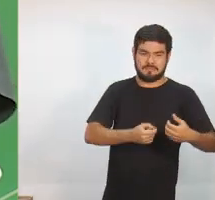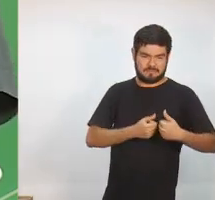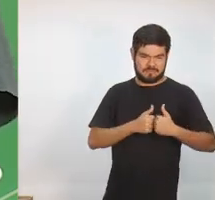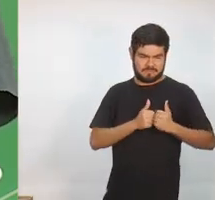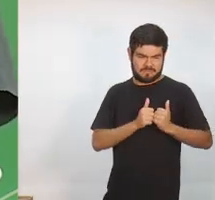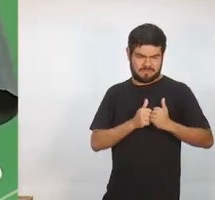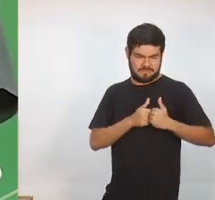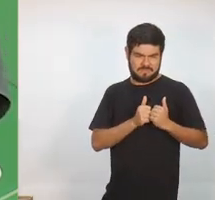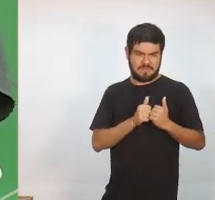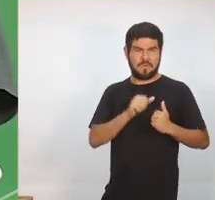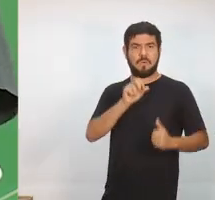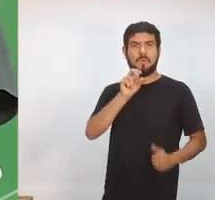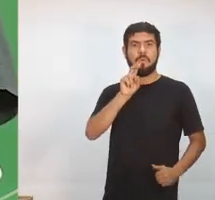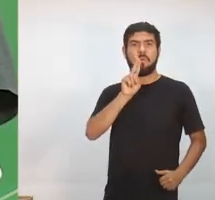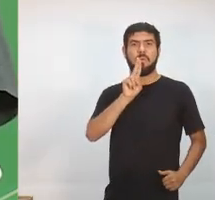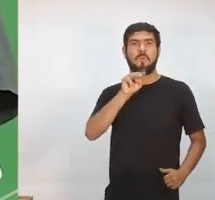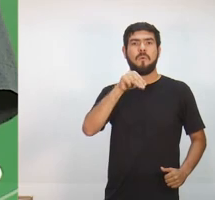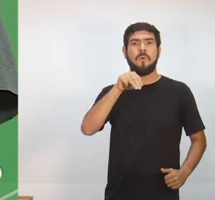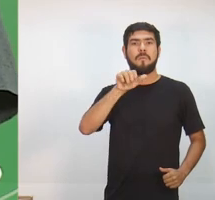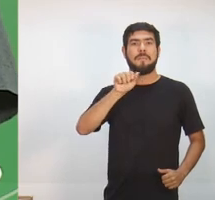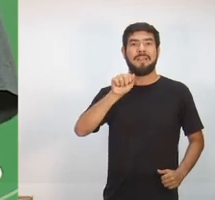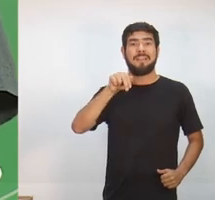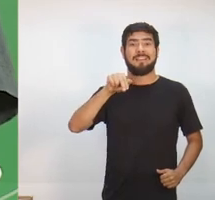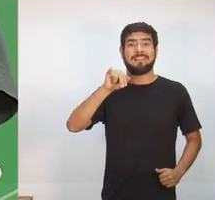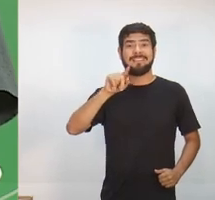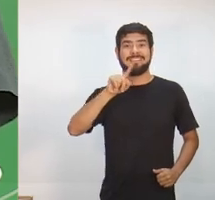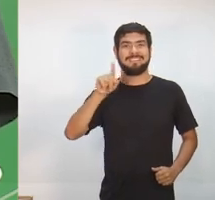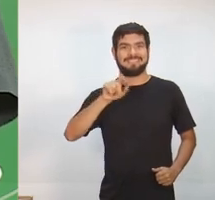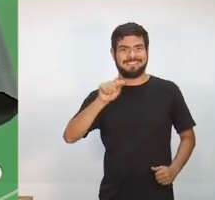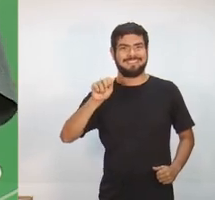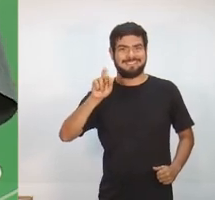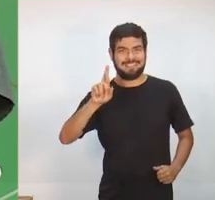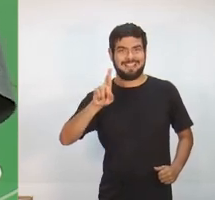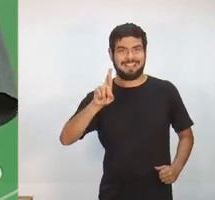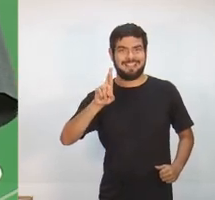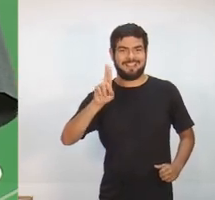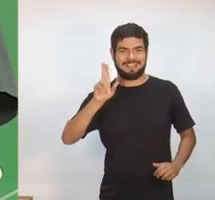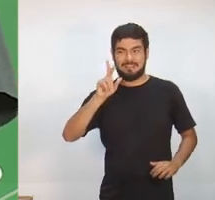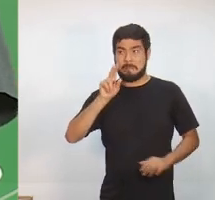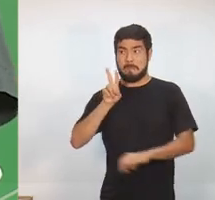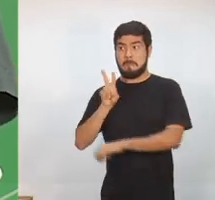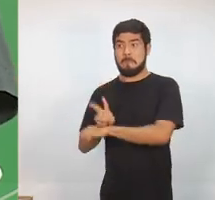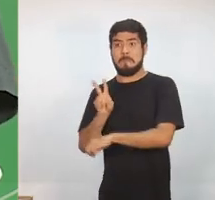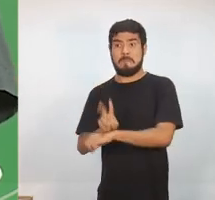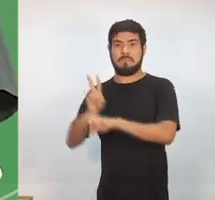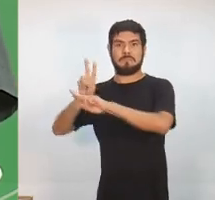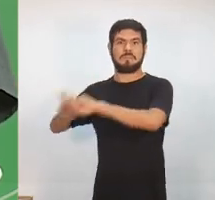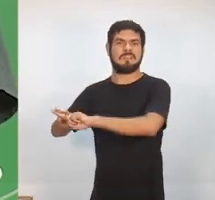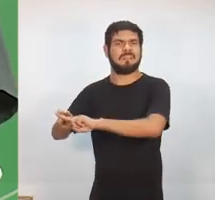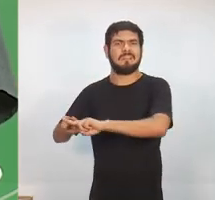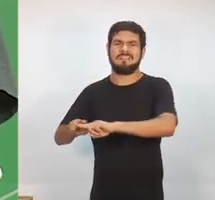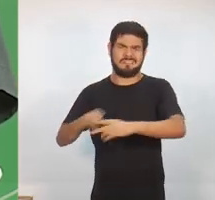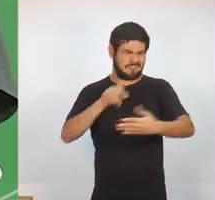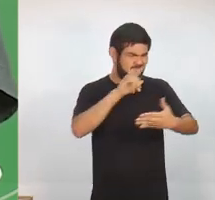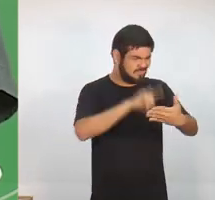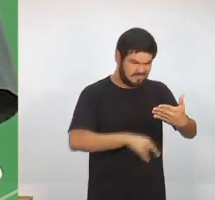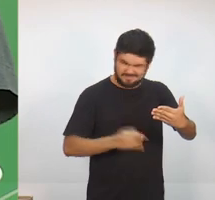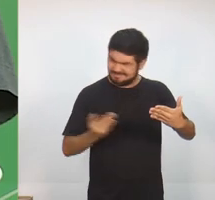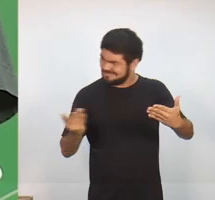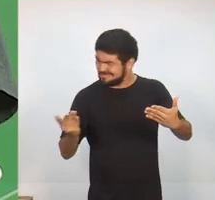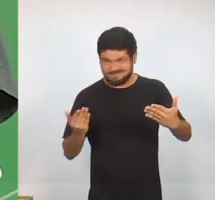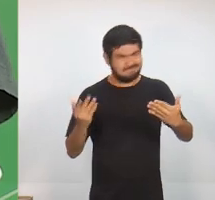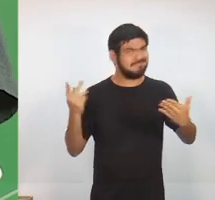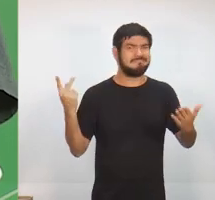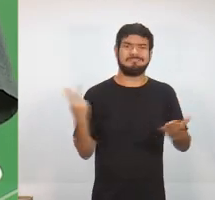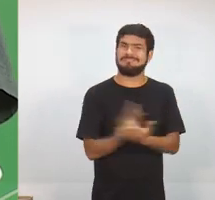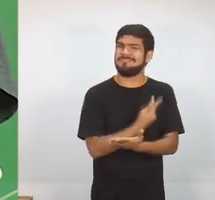Nós temos visto que eles não estão cumprindo aquilo que foi acordado, o que deveria, pelo menos, ser feito pelo contrato. As pessoas estão entrando